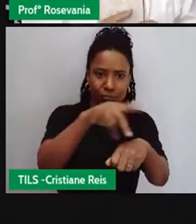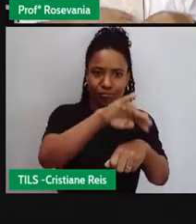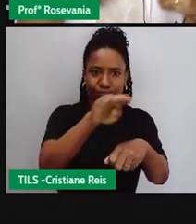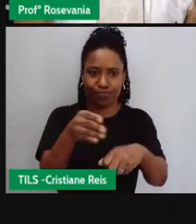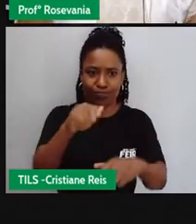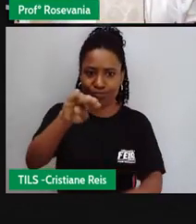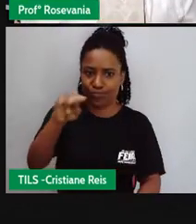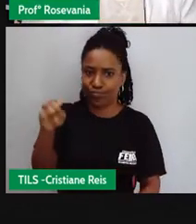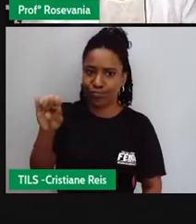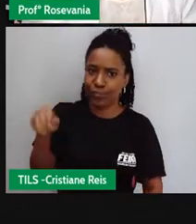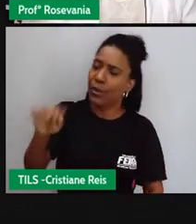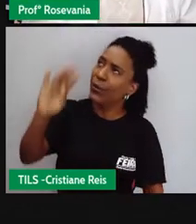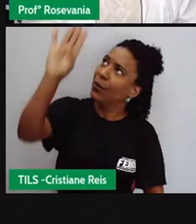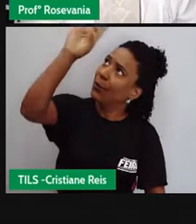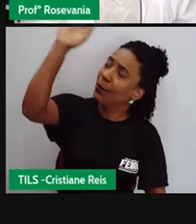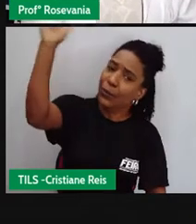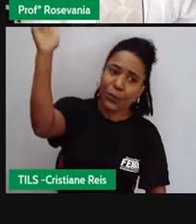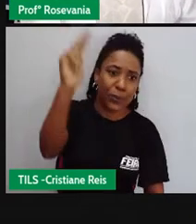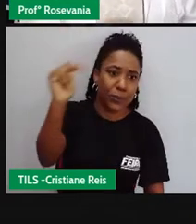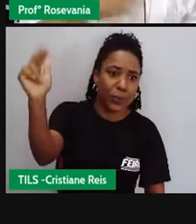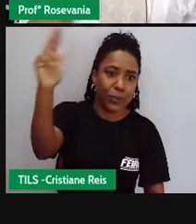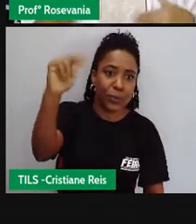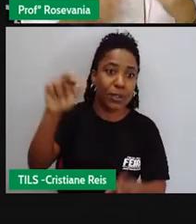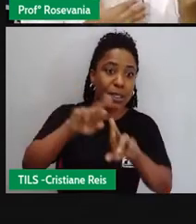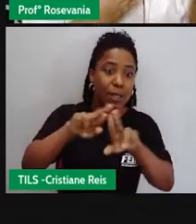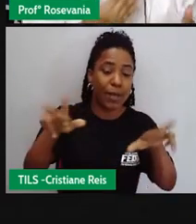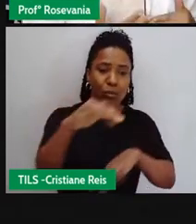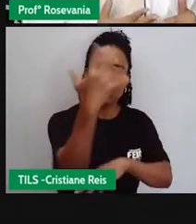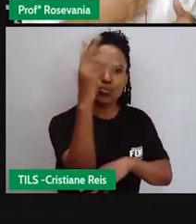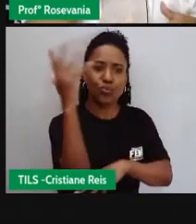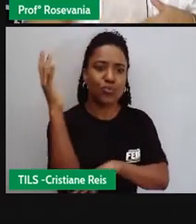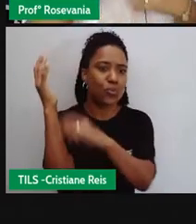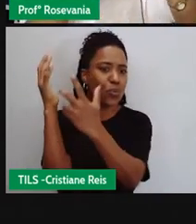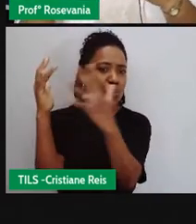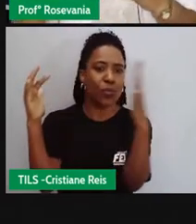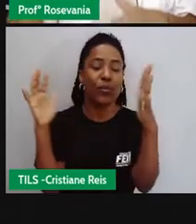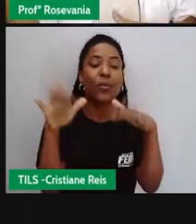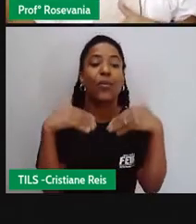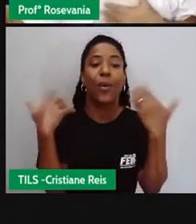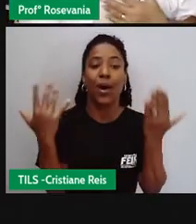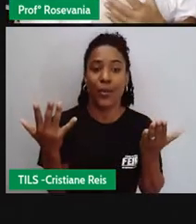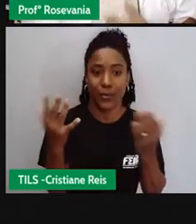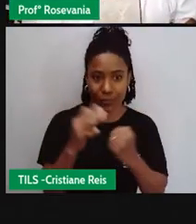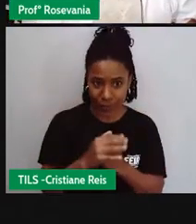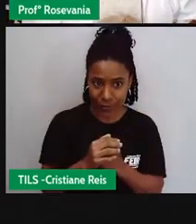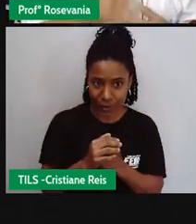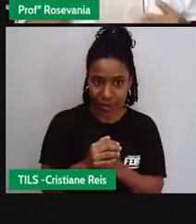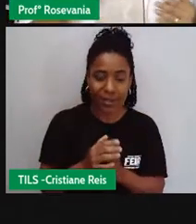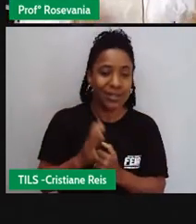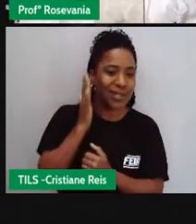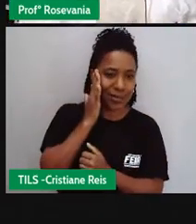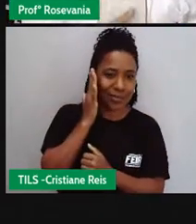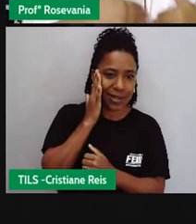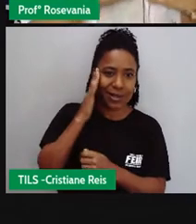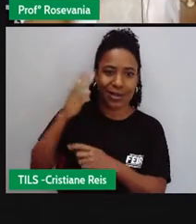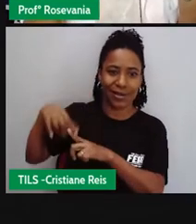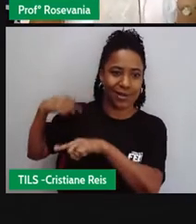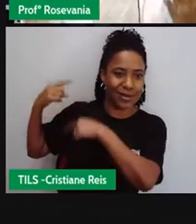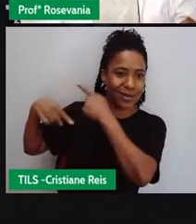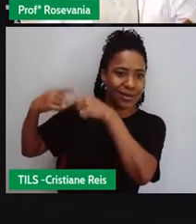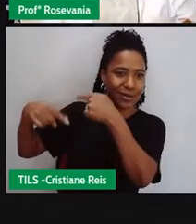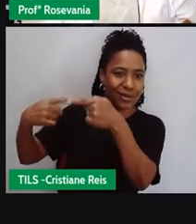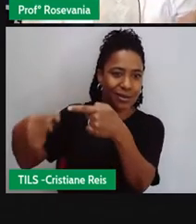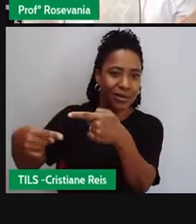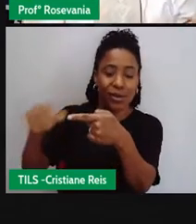planícies, botavam também parte da vegetação, que eram uma forma de deixá-lo ir para gerações futuras ou até mesmo para